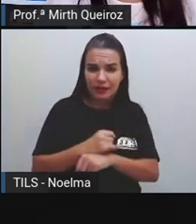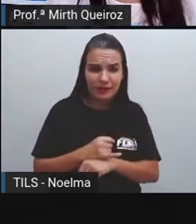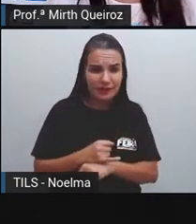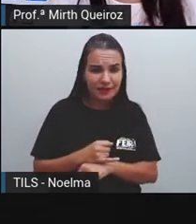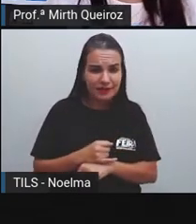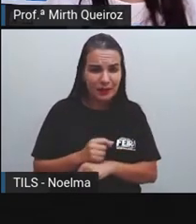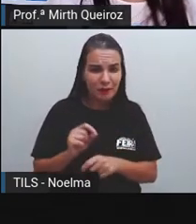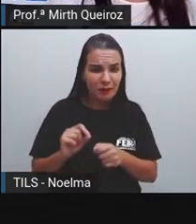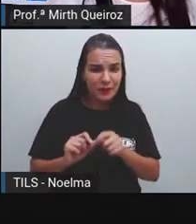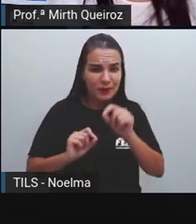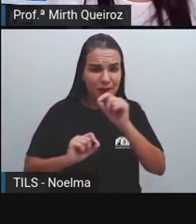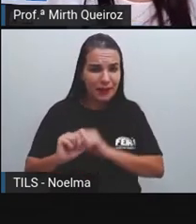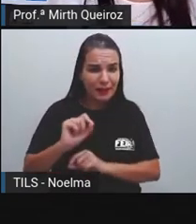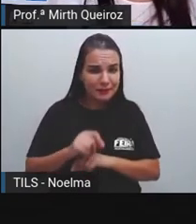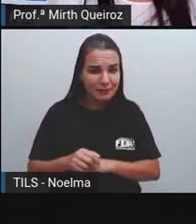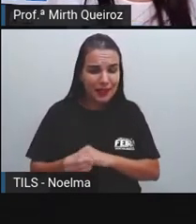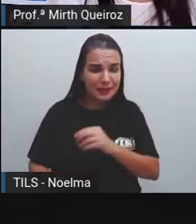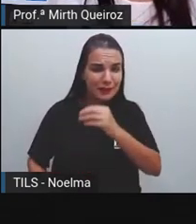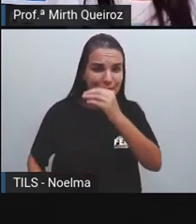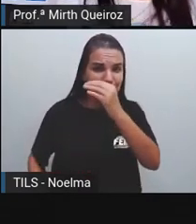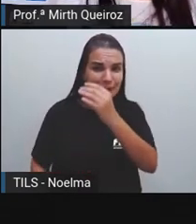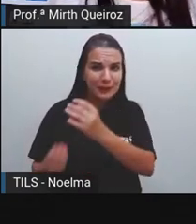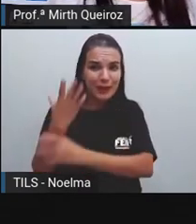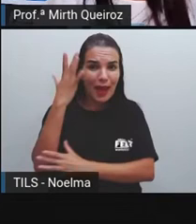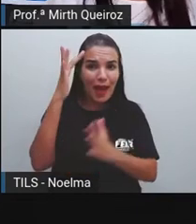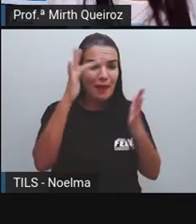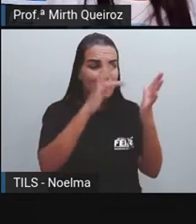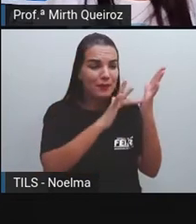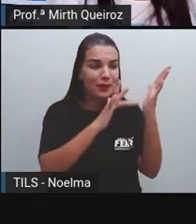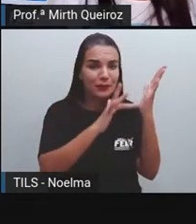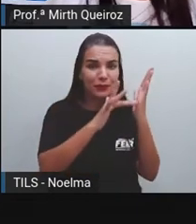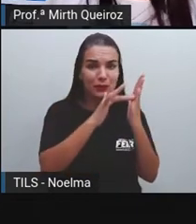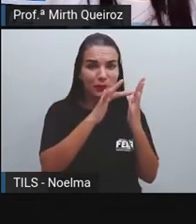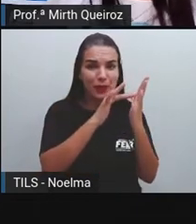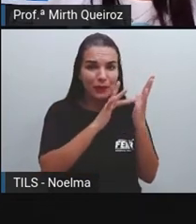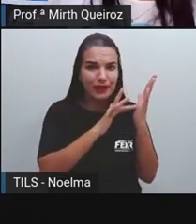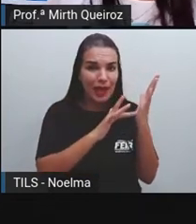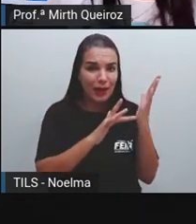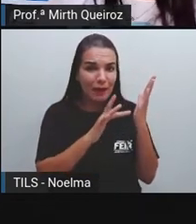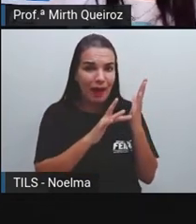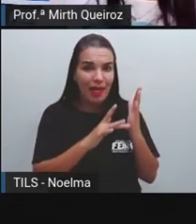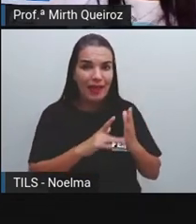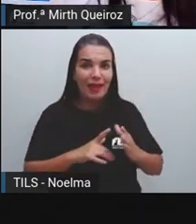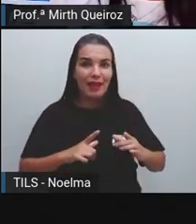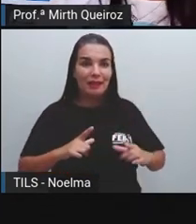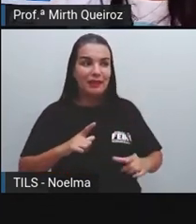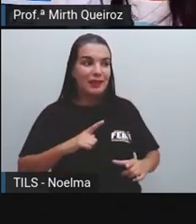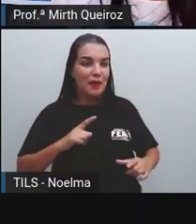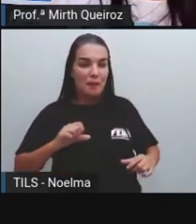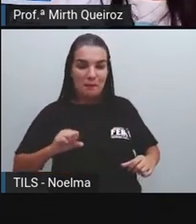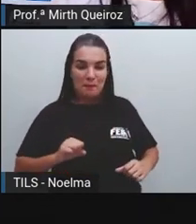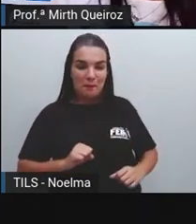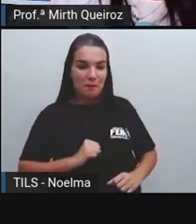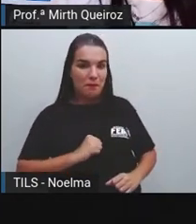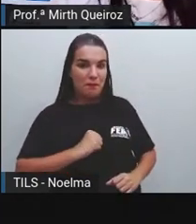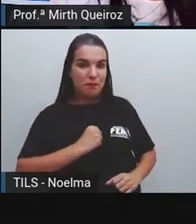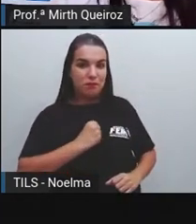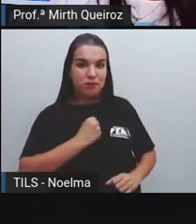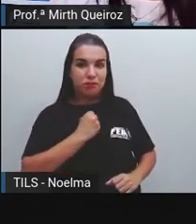Móveis Foi quando surgiram Os celulares Surgiram não Os celulares Surgiram há um tempinho